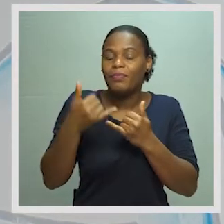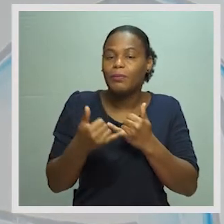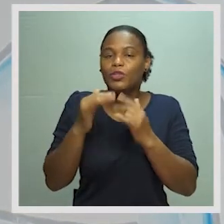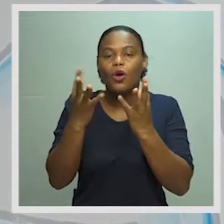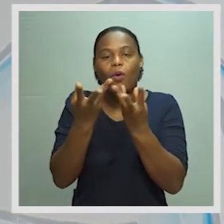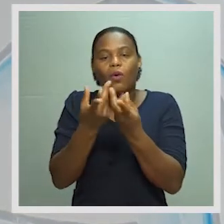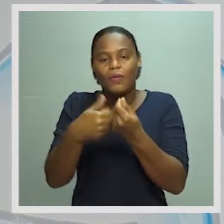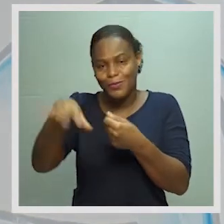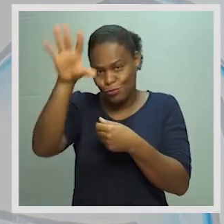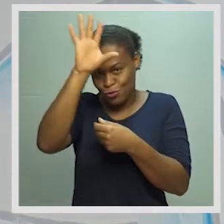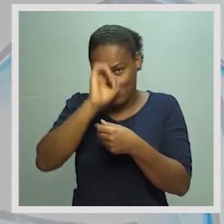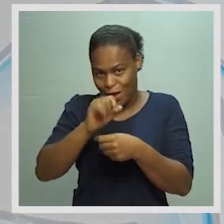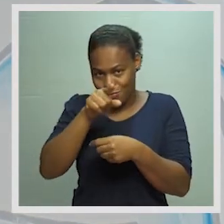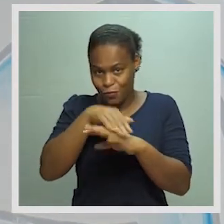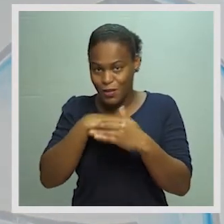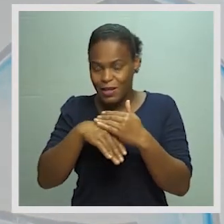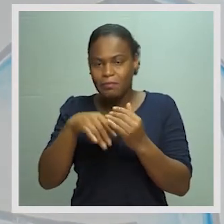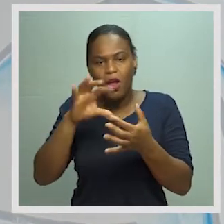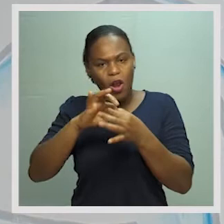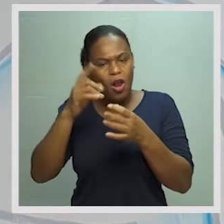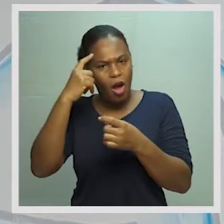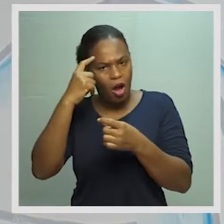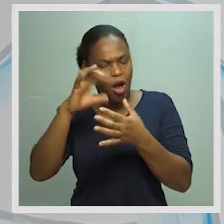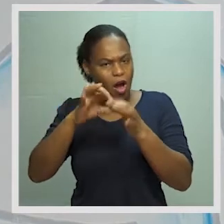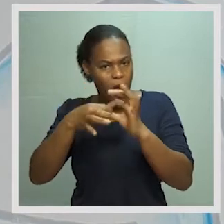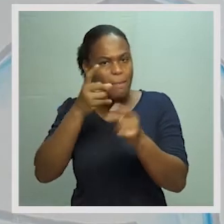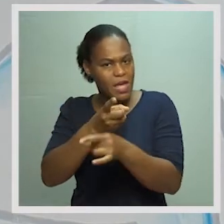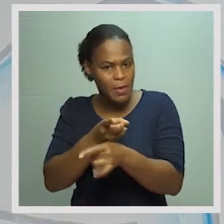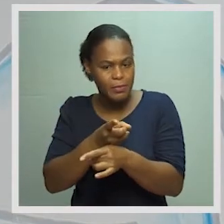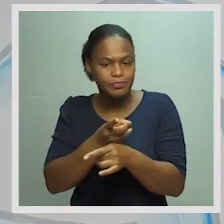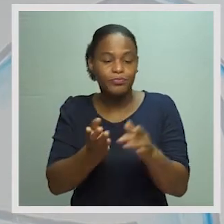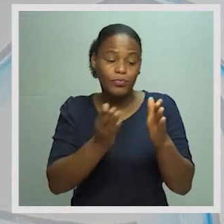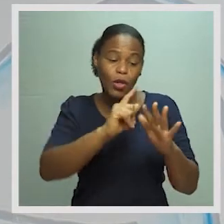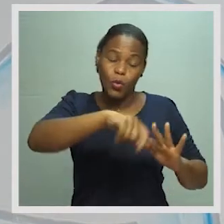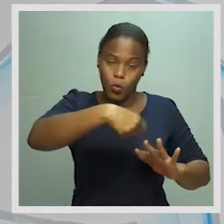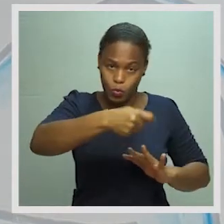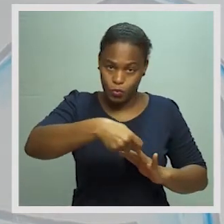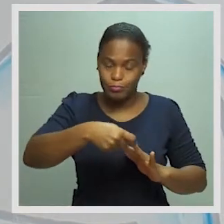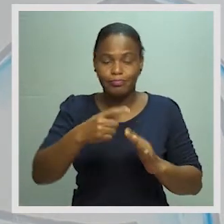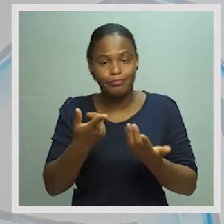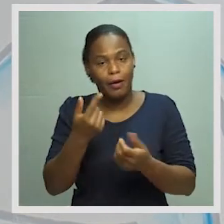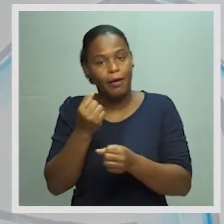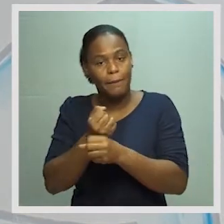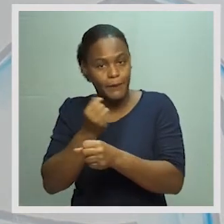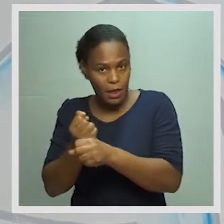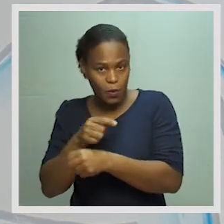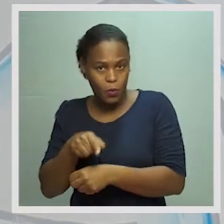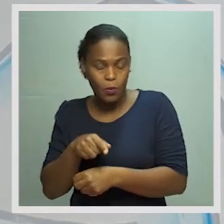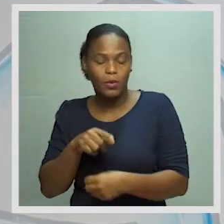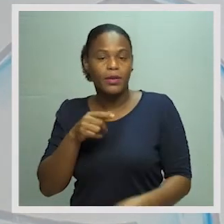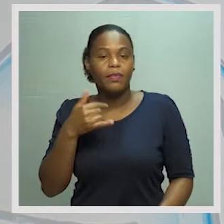a conta do Estado, com a mesma lógica, os recursos de um lado, os empregos do outro lado.